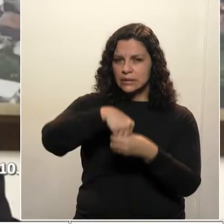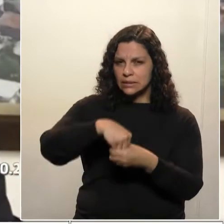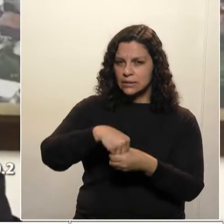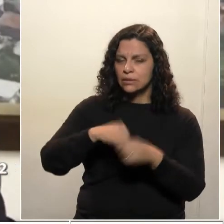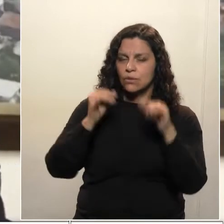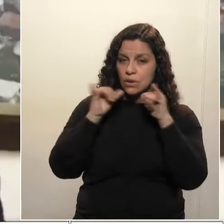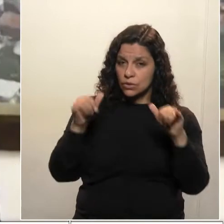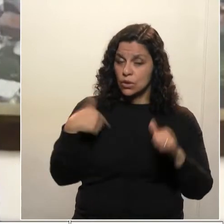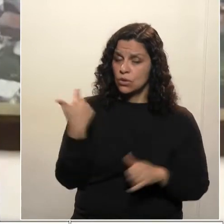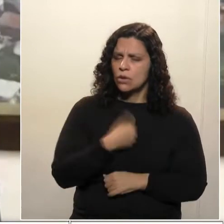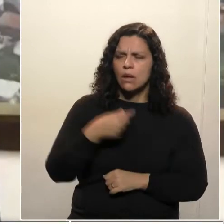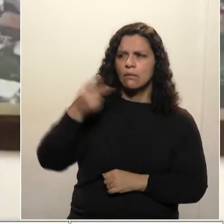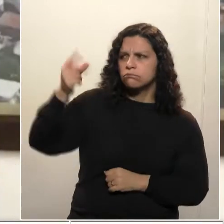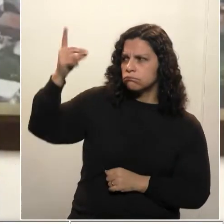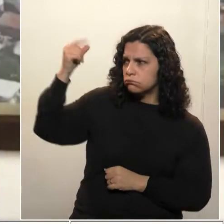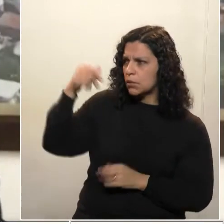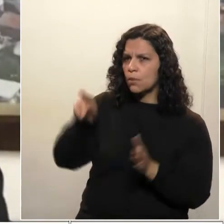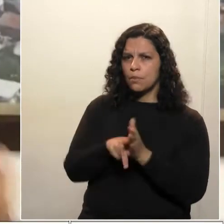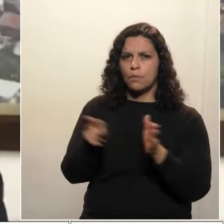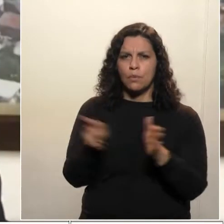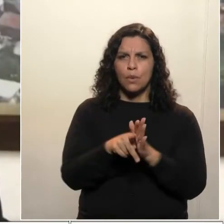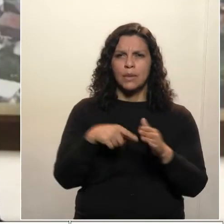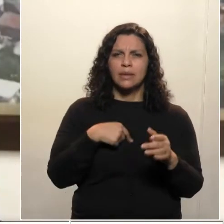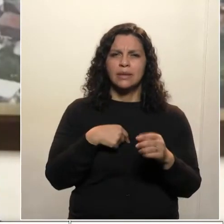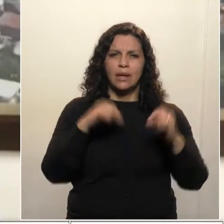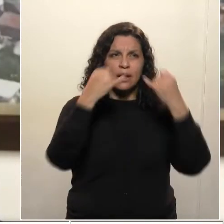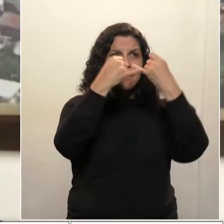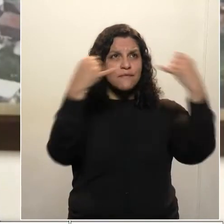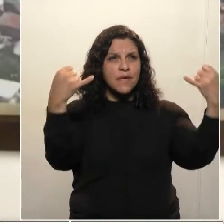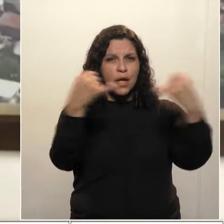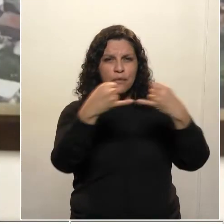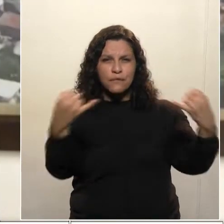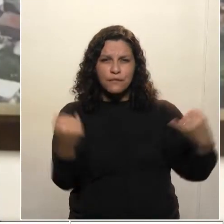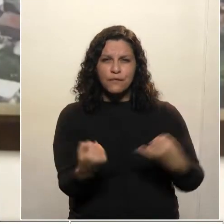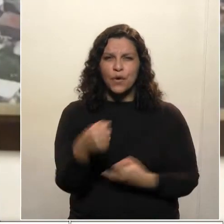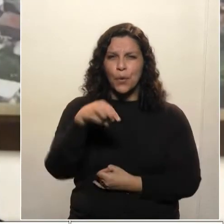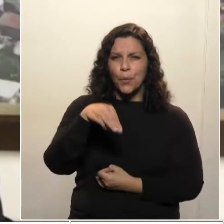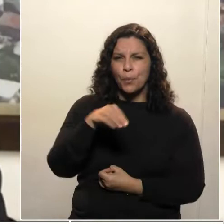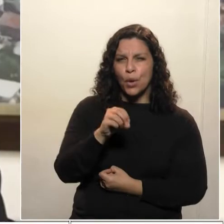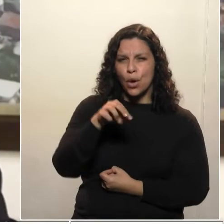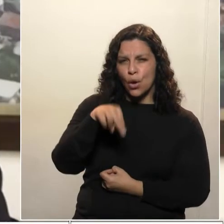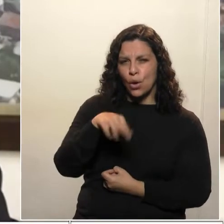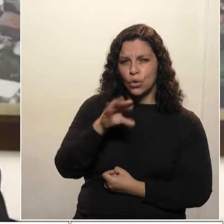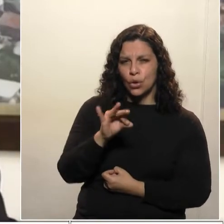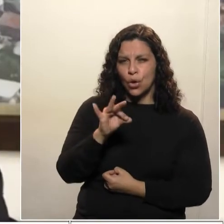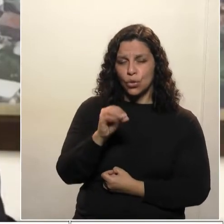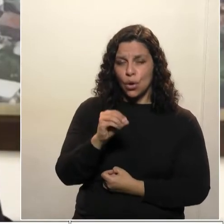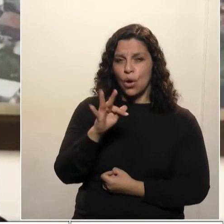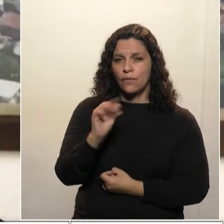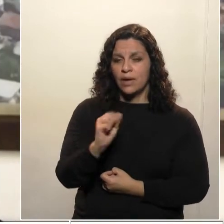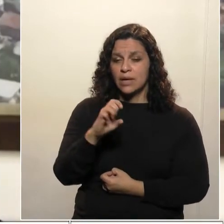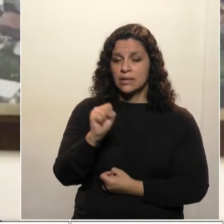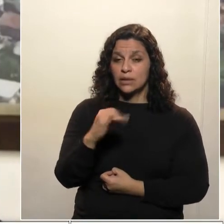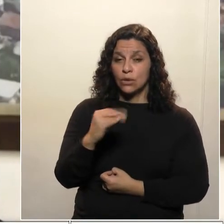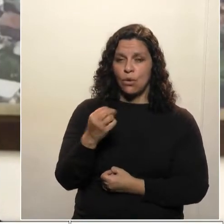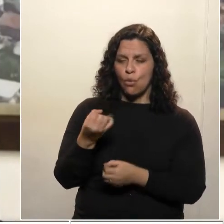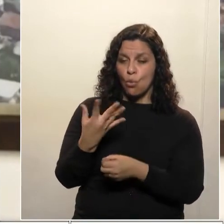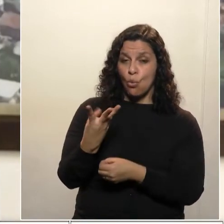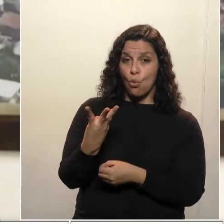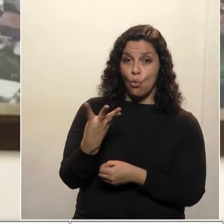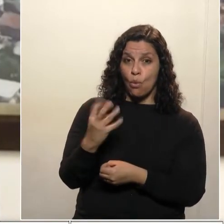antigas e superadas redes monofásicas que foram implantadas há 40 anos atrás,